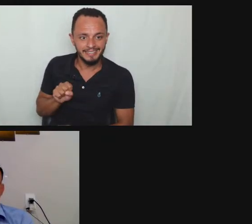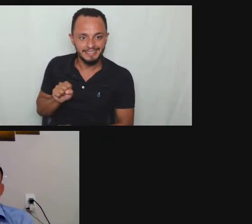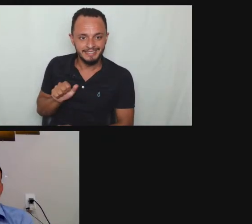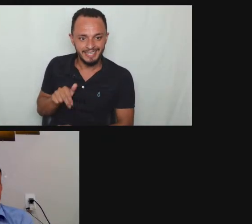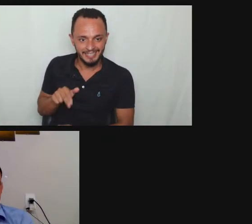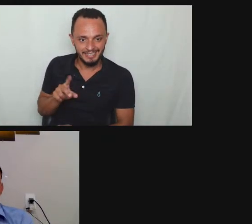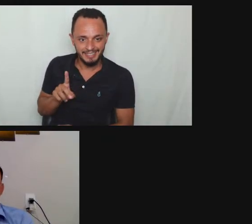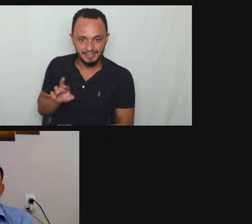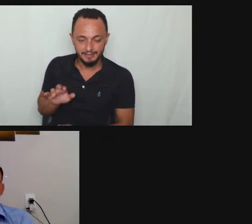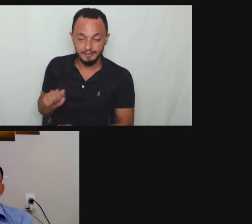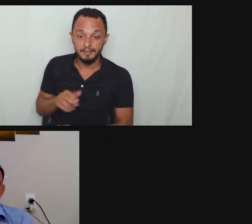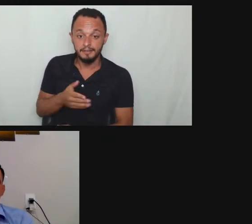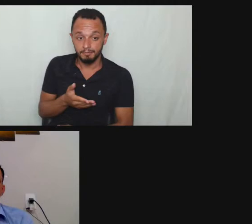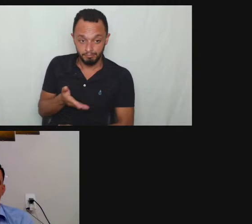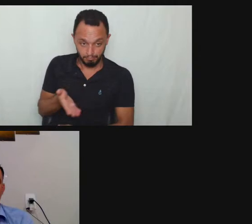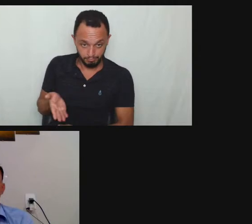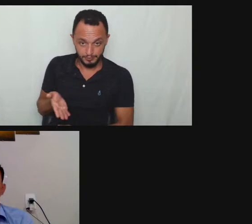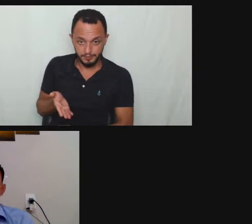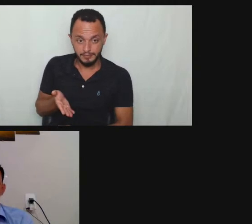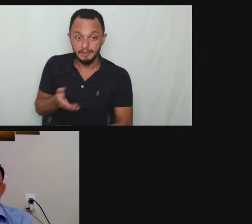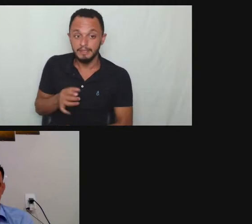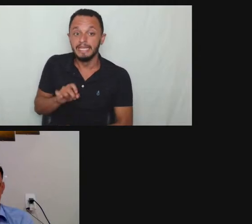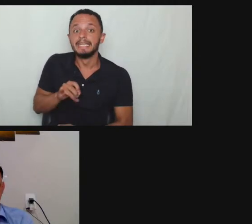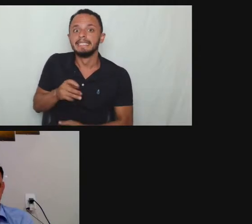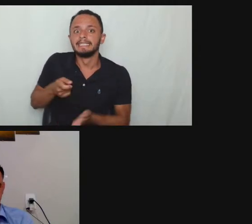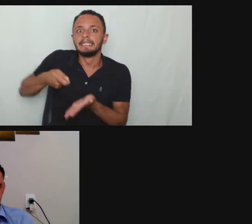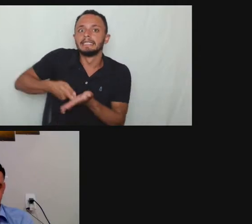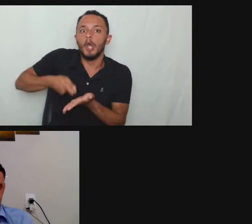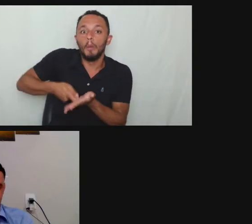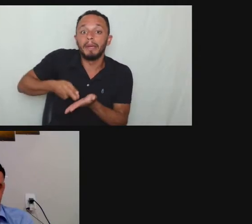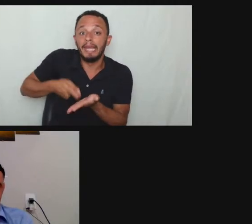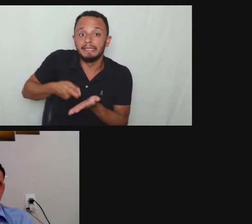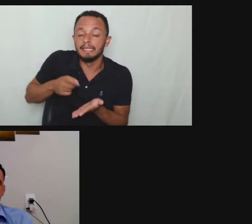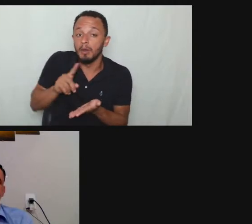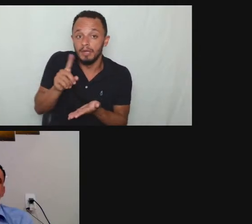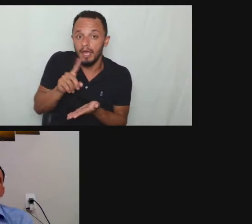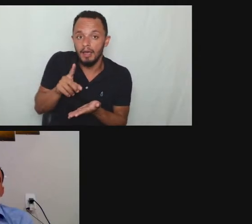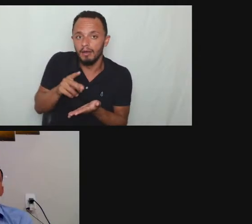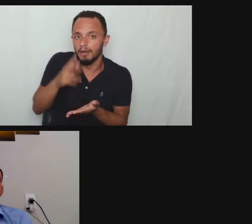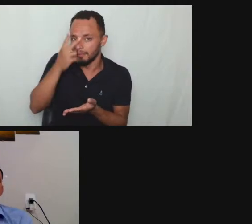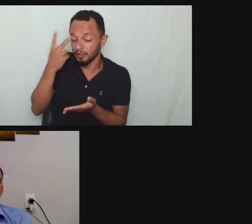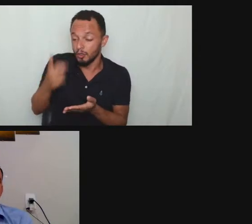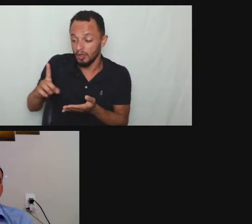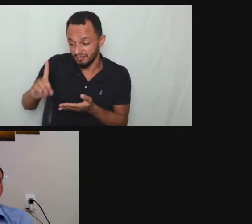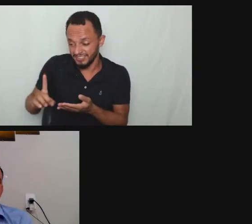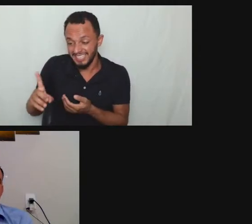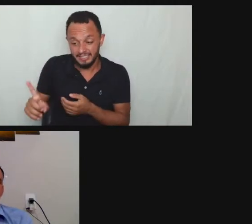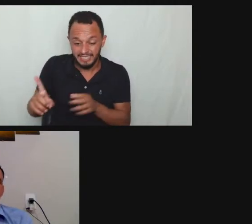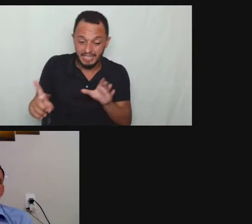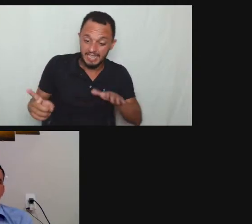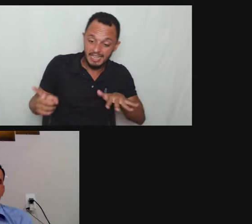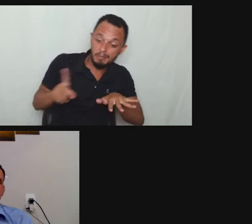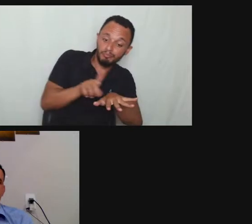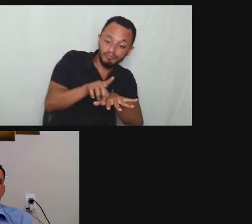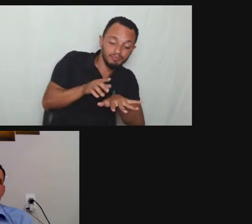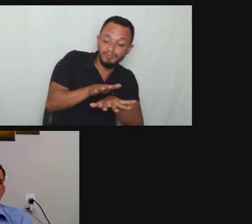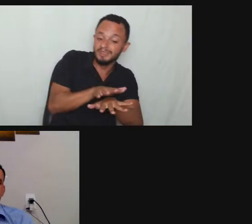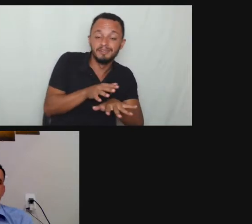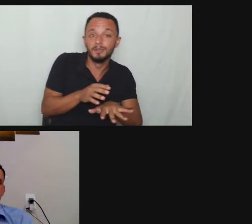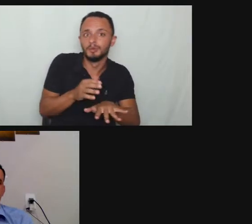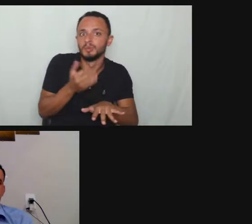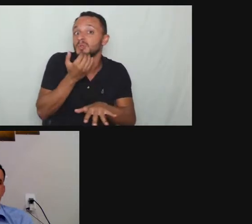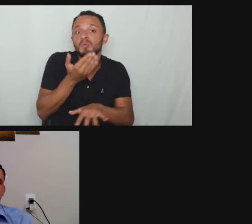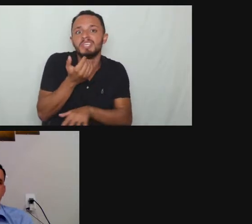não iriam contratar a pessoa com deficiência pois é Alessandra política de cotas ela tem um papel muito importante e a gente tá falando aqui